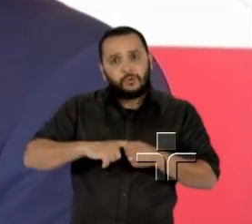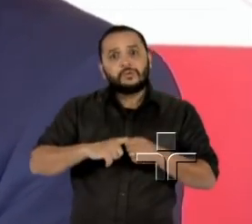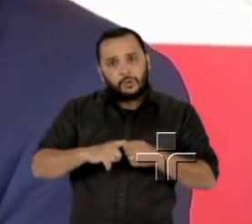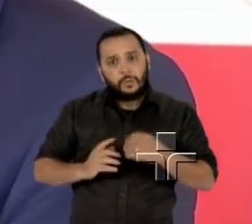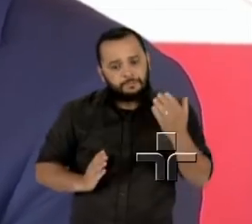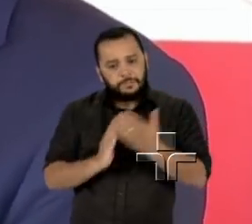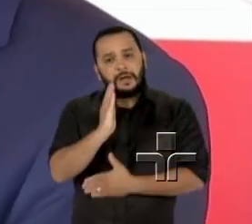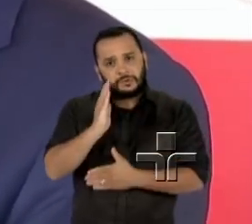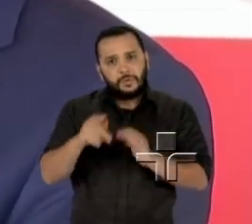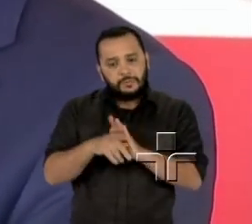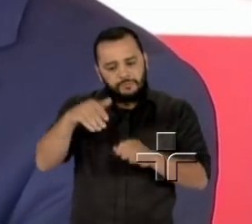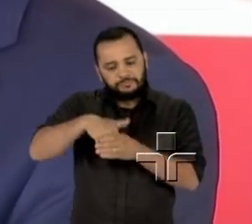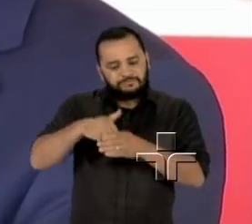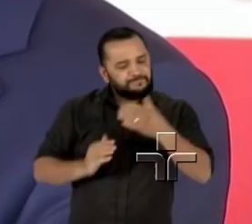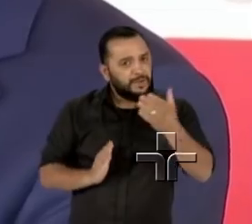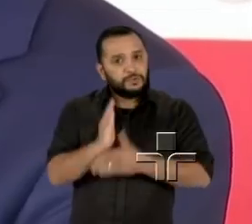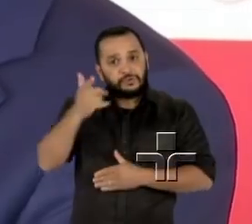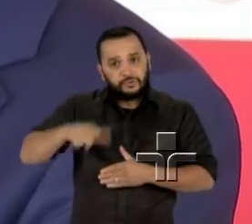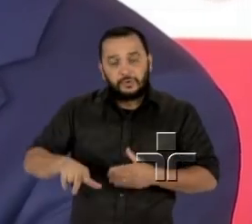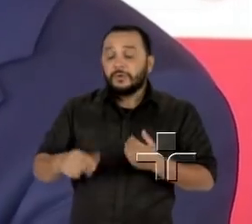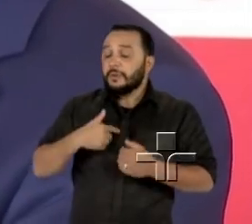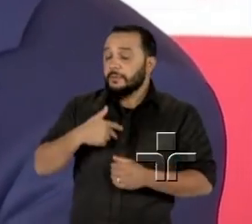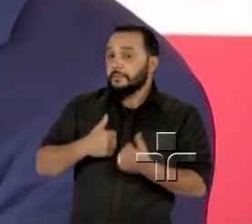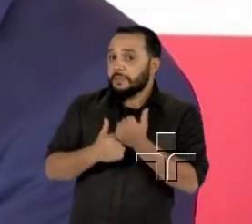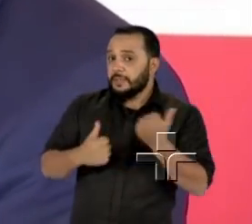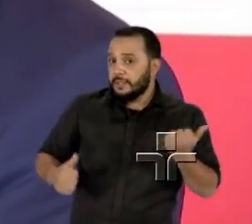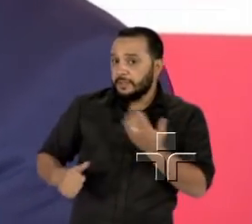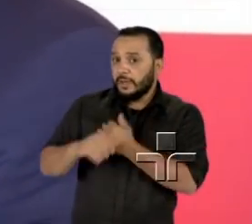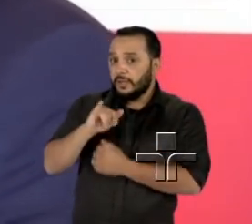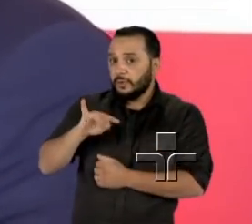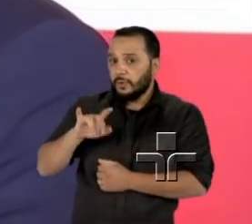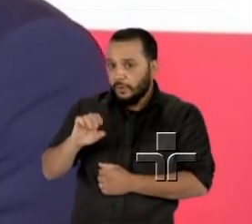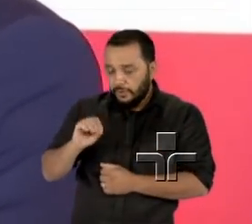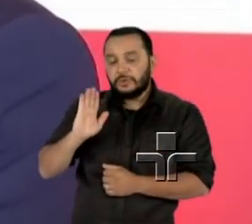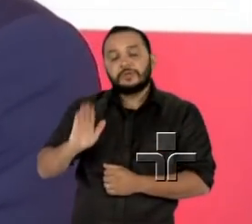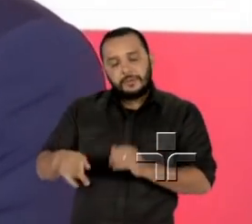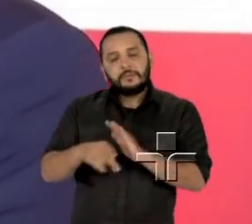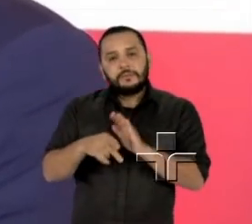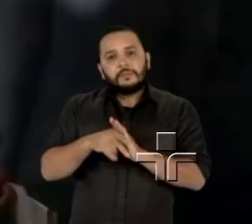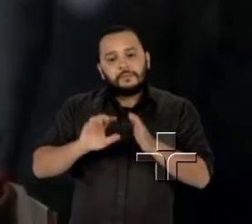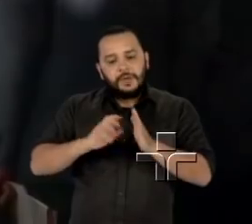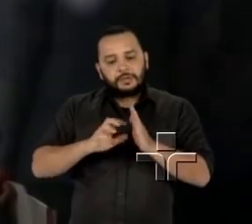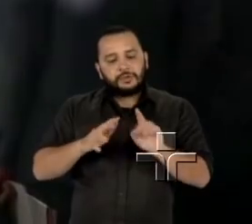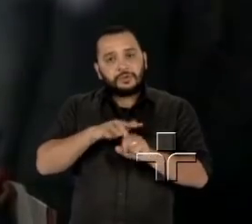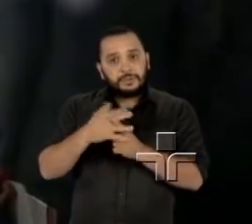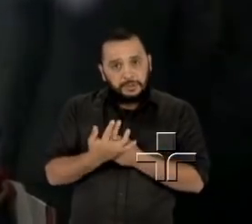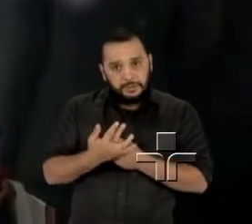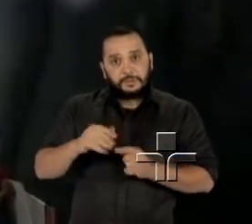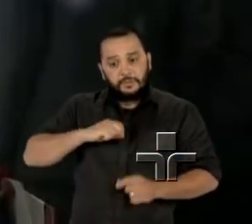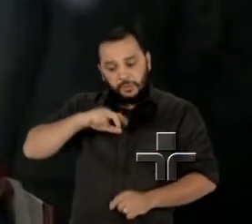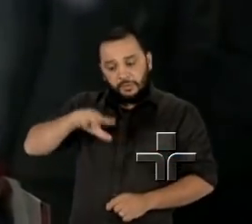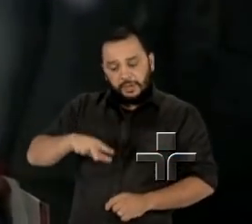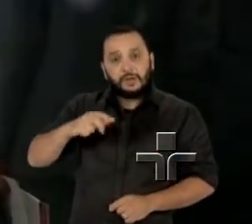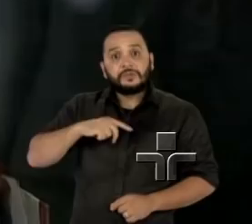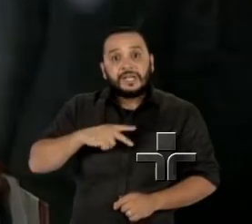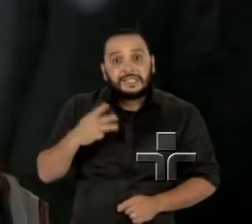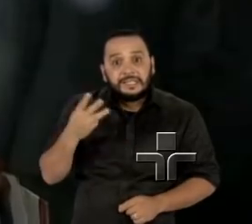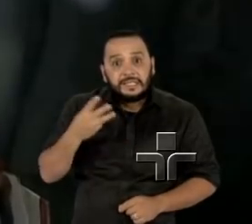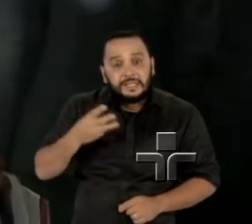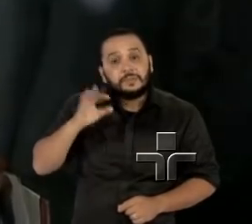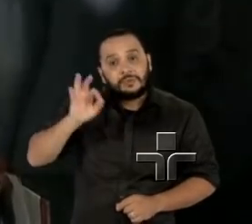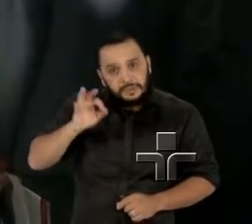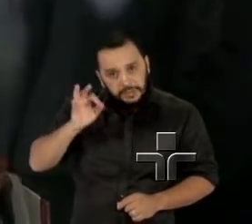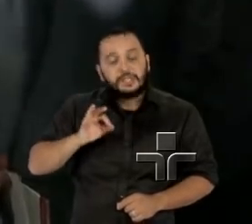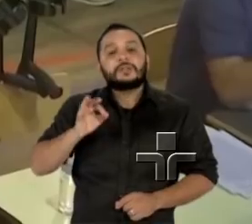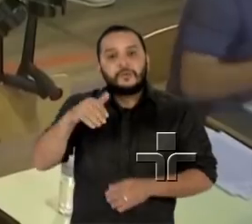O primeiro-ministro, Antônio Costa, do Partido Socialista português, foi reeleito com 36% dos votos